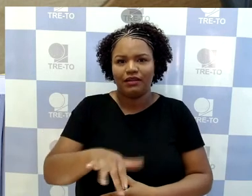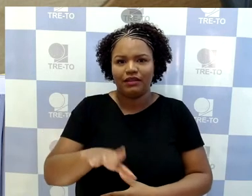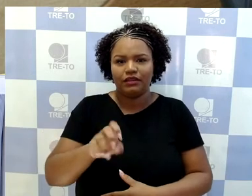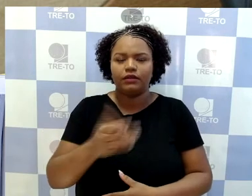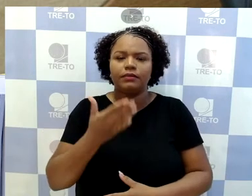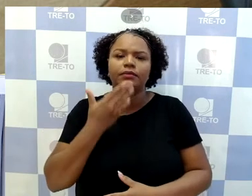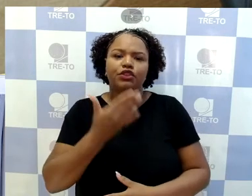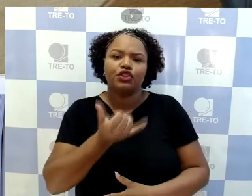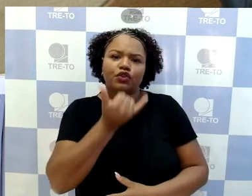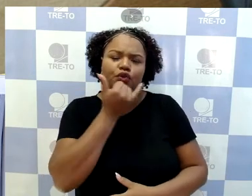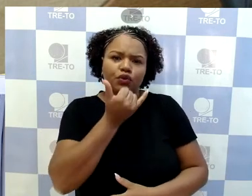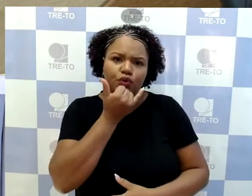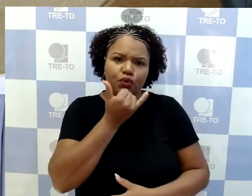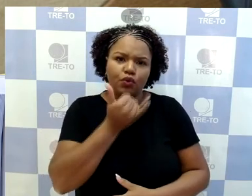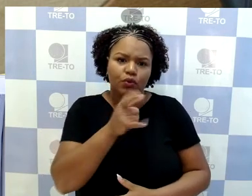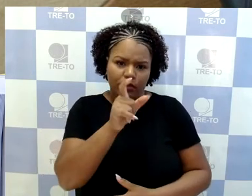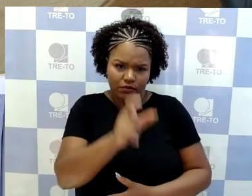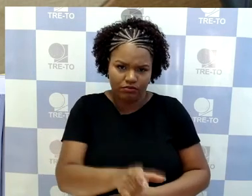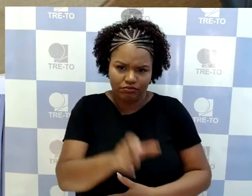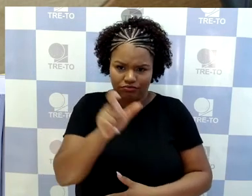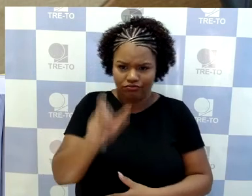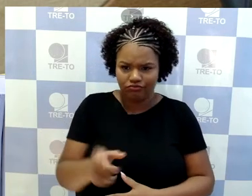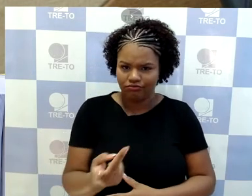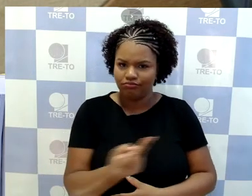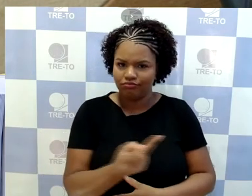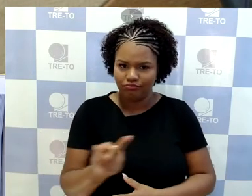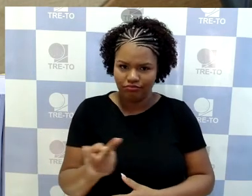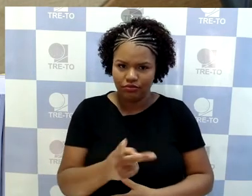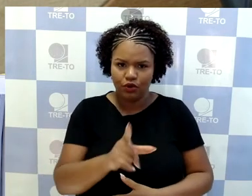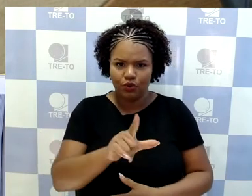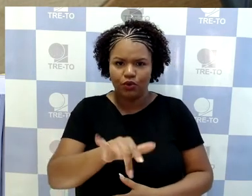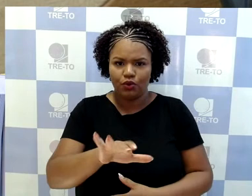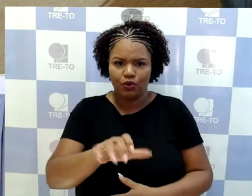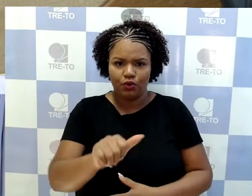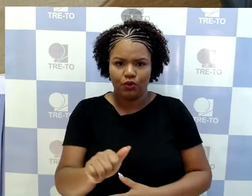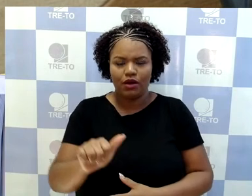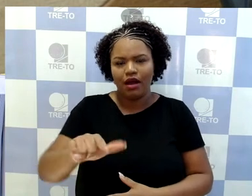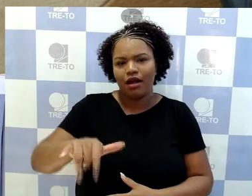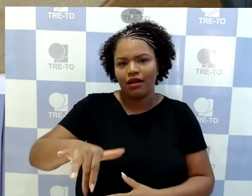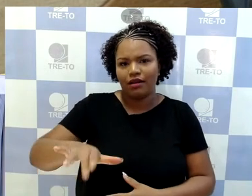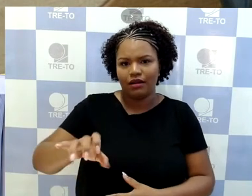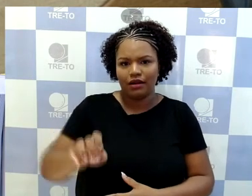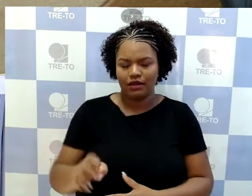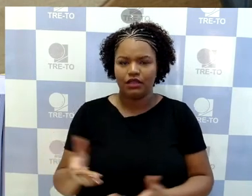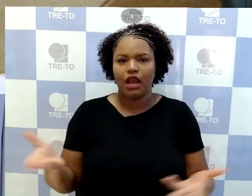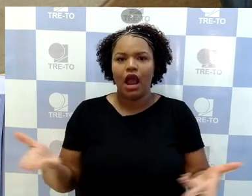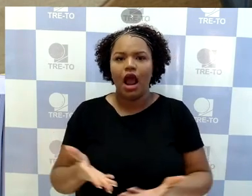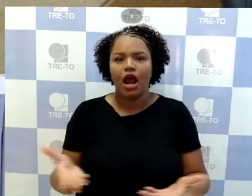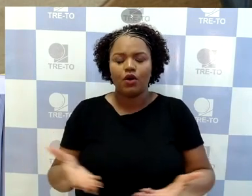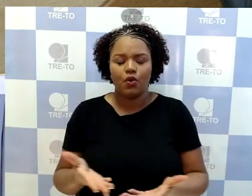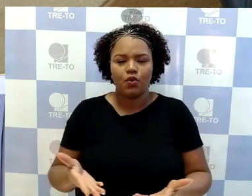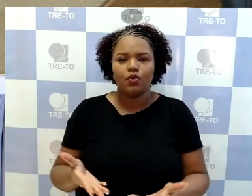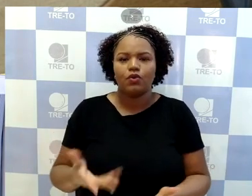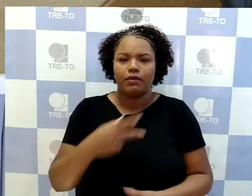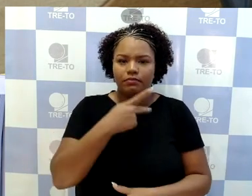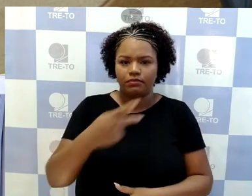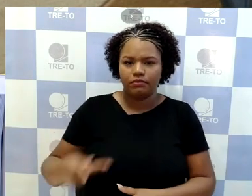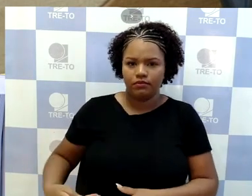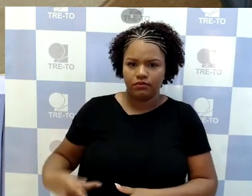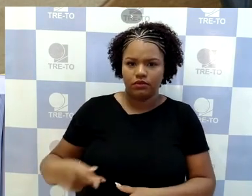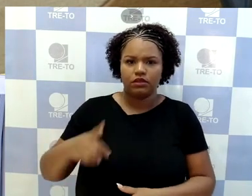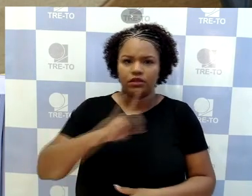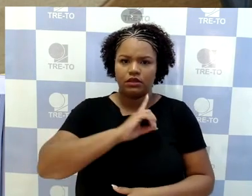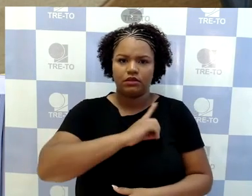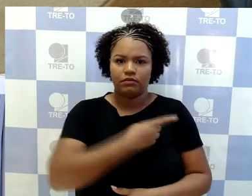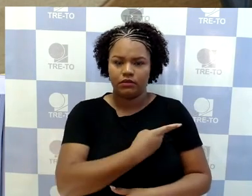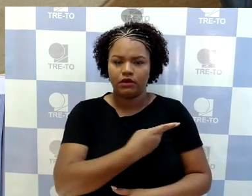doutor Lucas para passar a presidência ao desembargador Lamounier. Observei